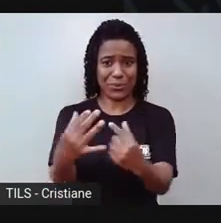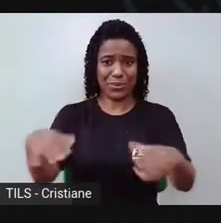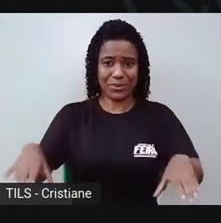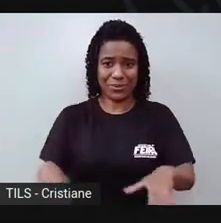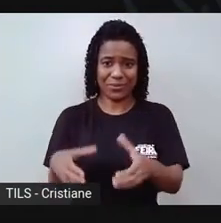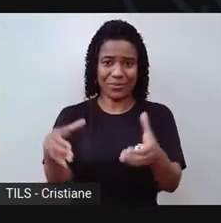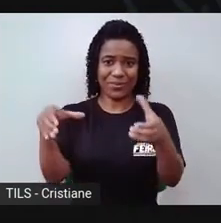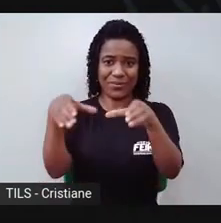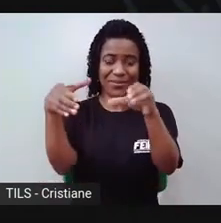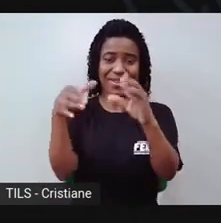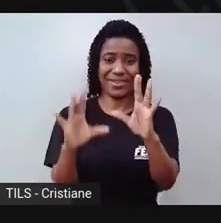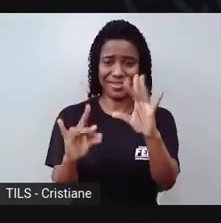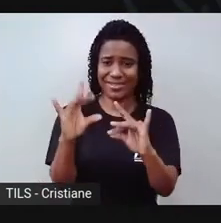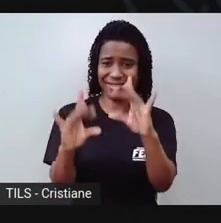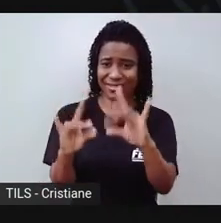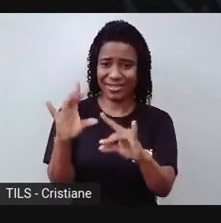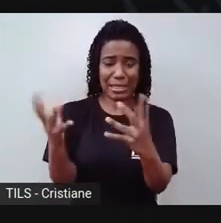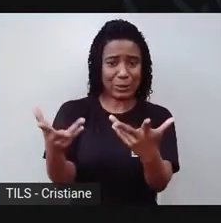argila.